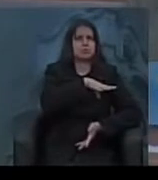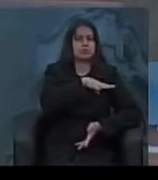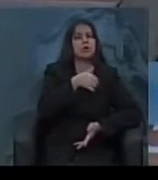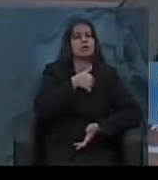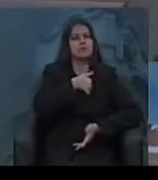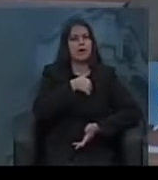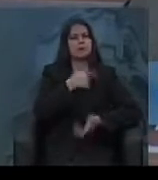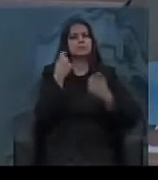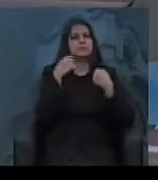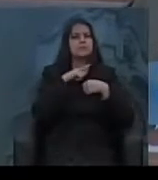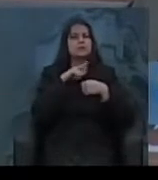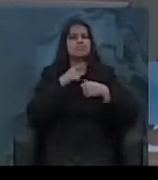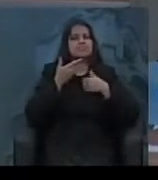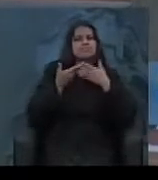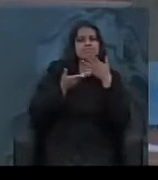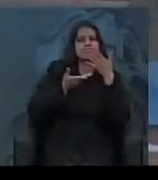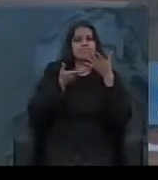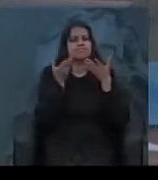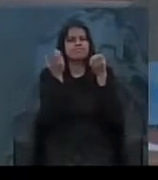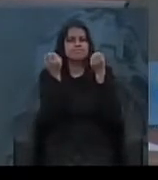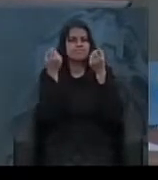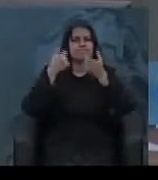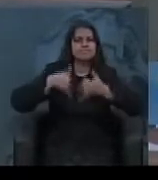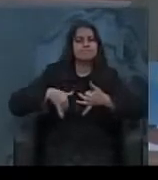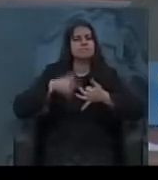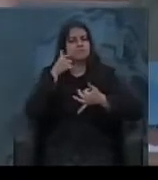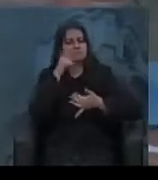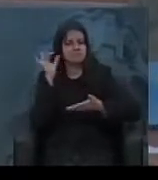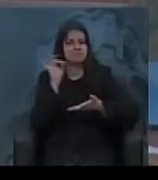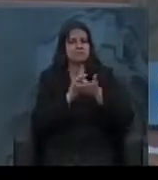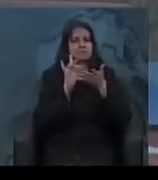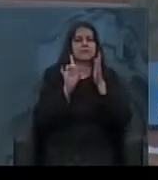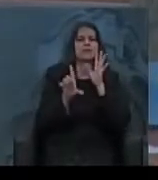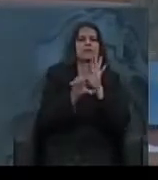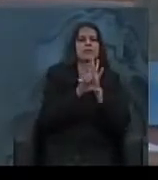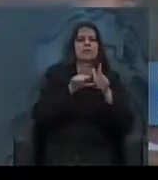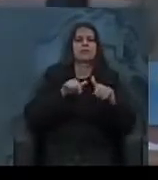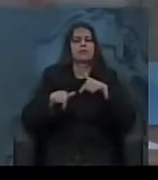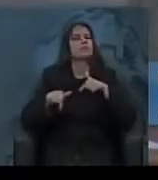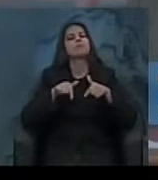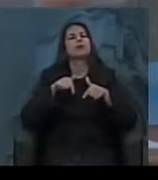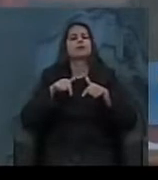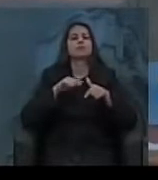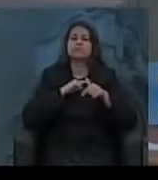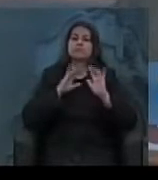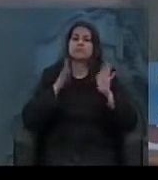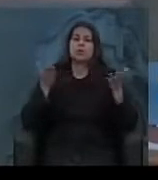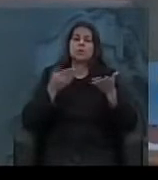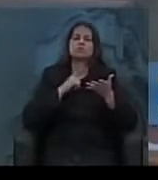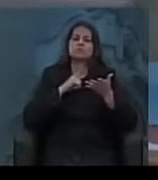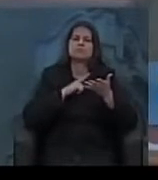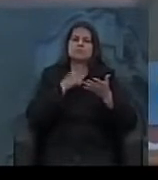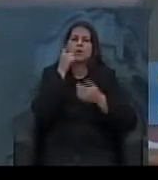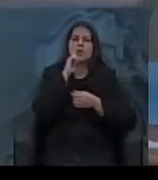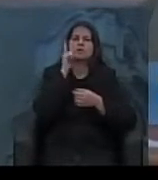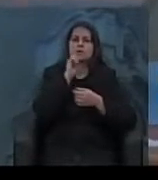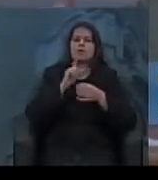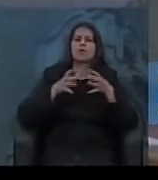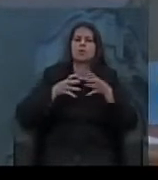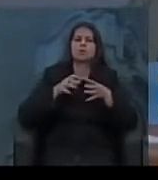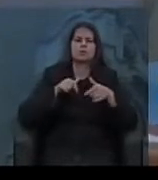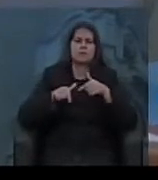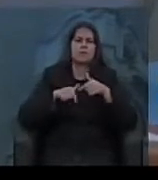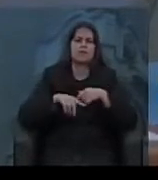Vargas teve que ter todo um jogo de cintura para conseguir implementar, consolidar as leis trabalhistas, que já são reivindicações da classe